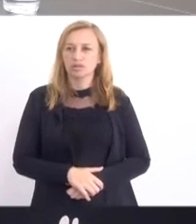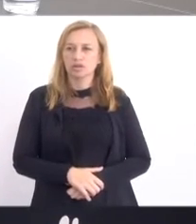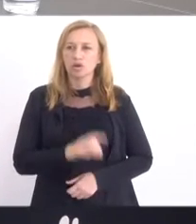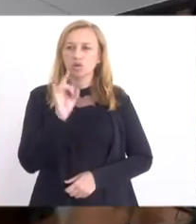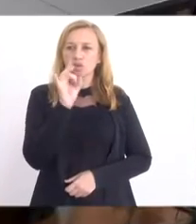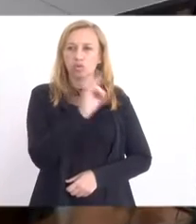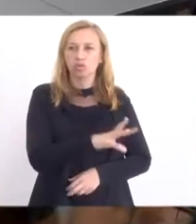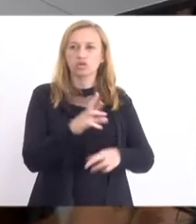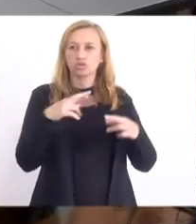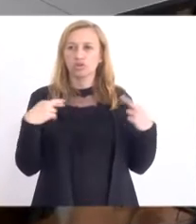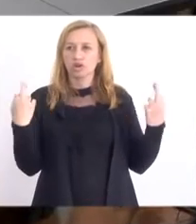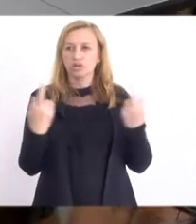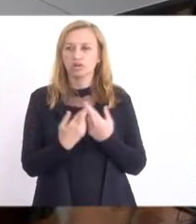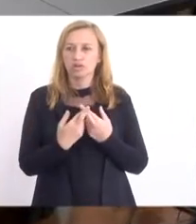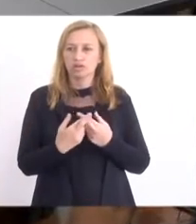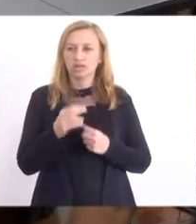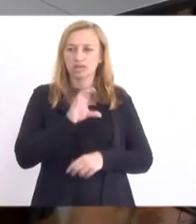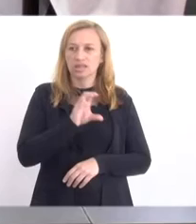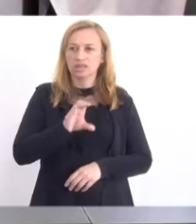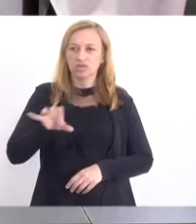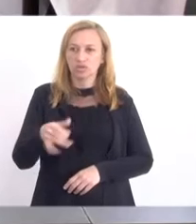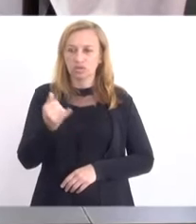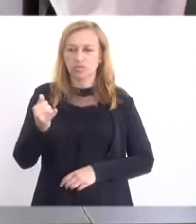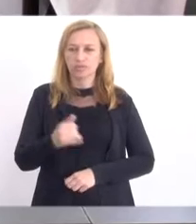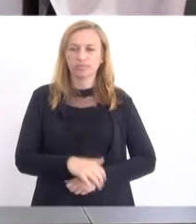última reunião da CCJ antes do recesso.